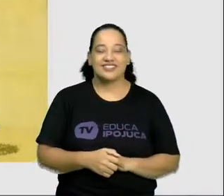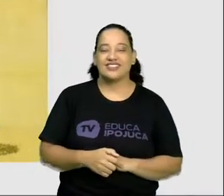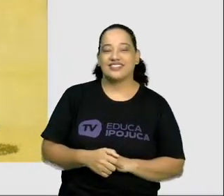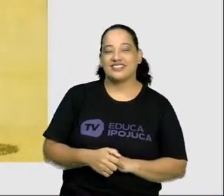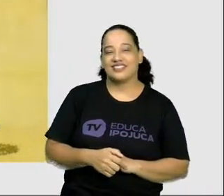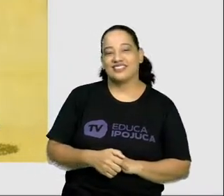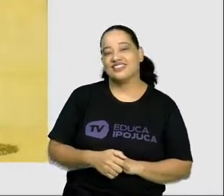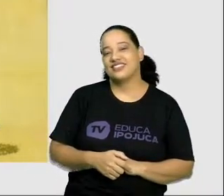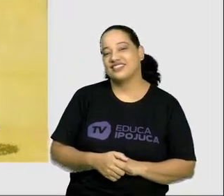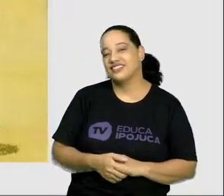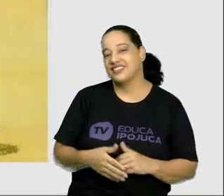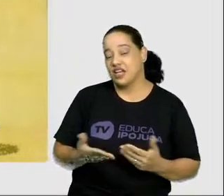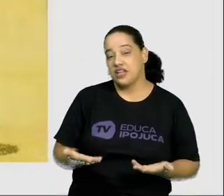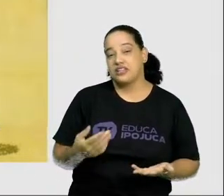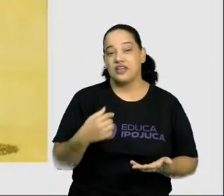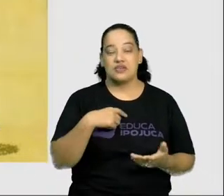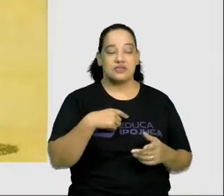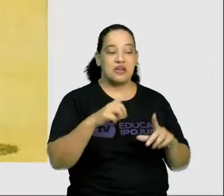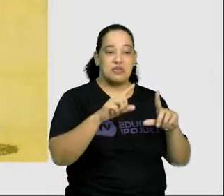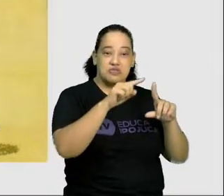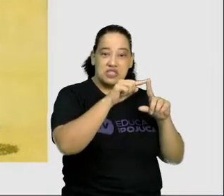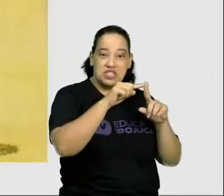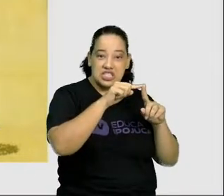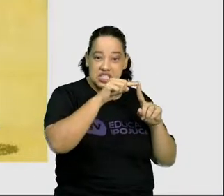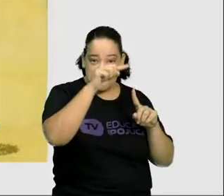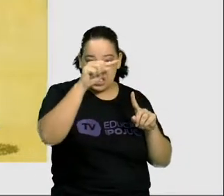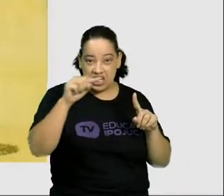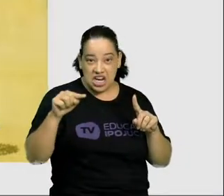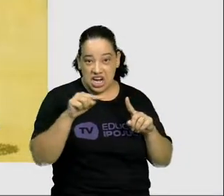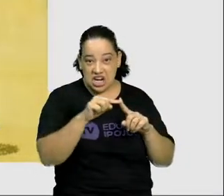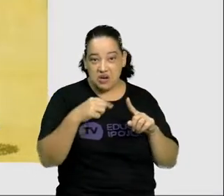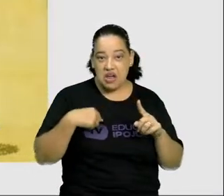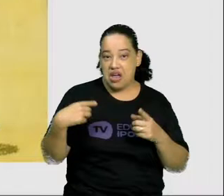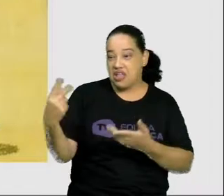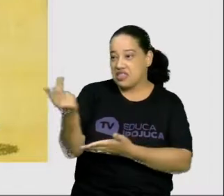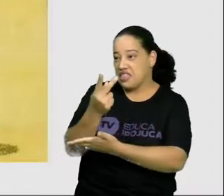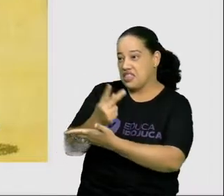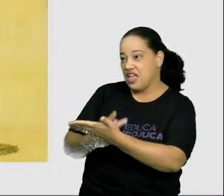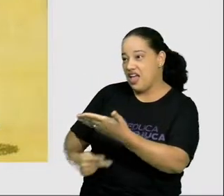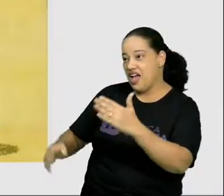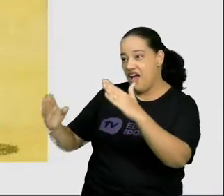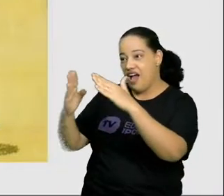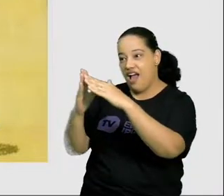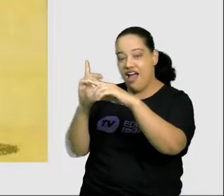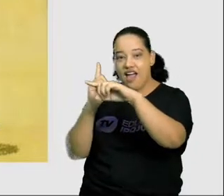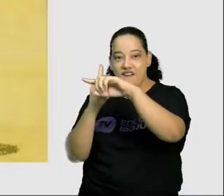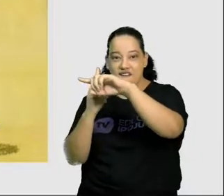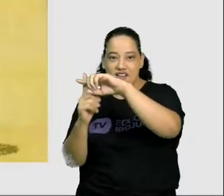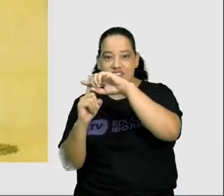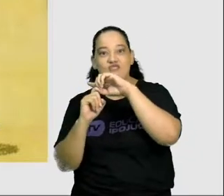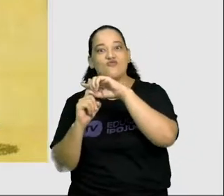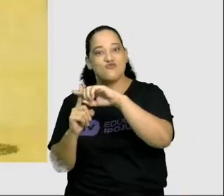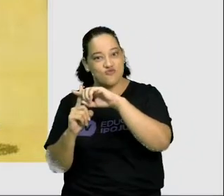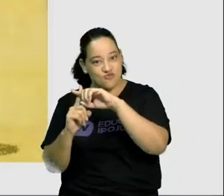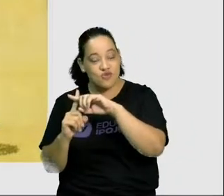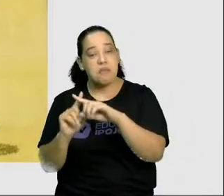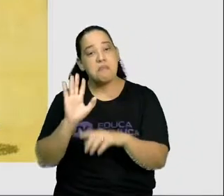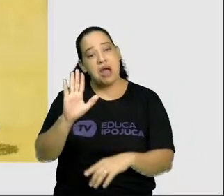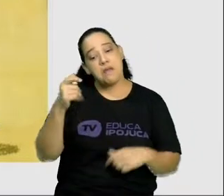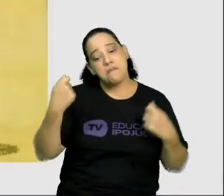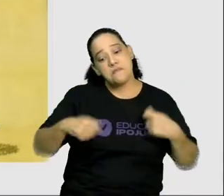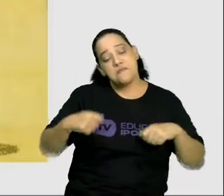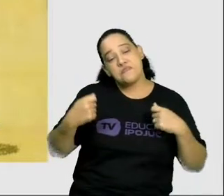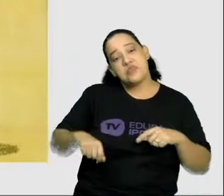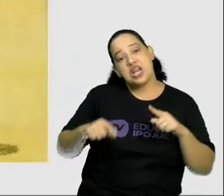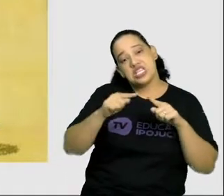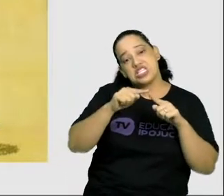Com alguns triângulos, consigo desenhar uma igreja. Mas é preciso dos quadrados